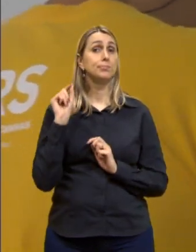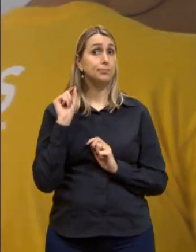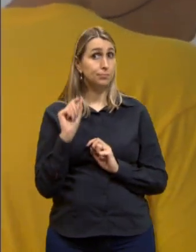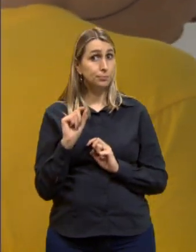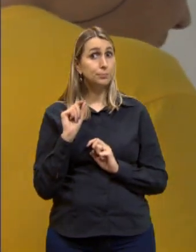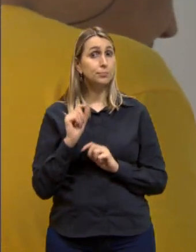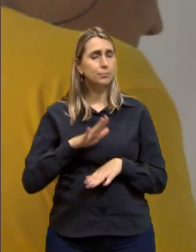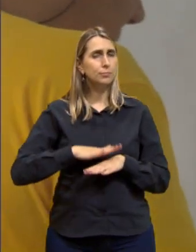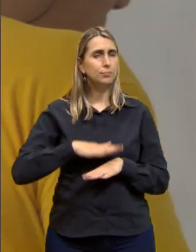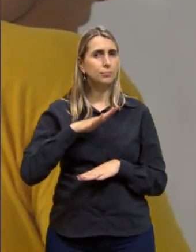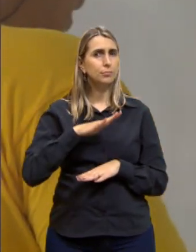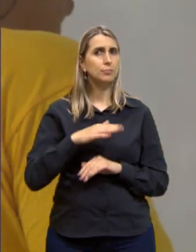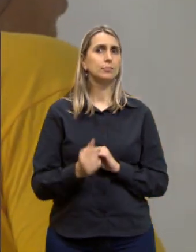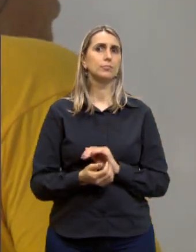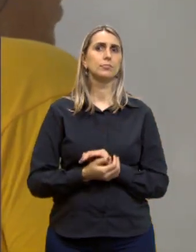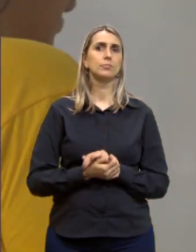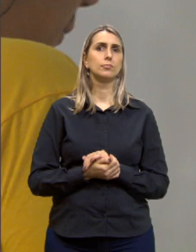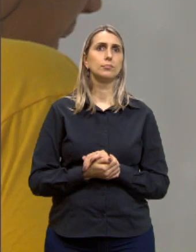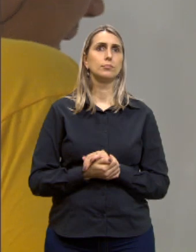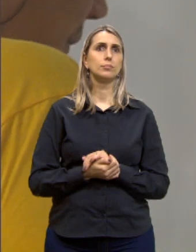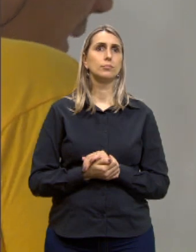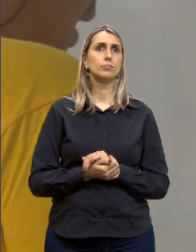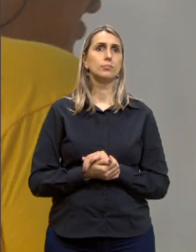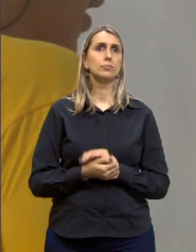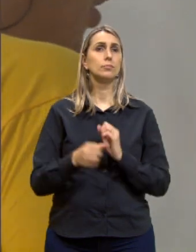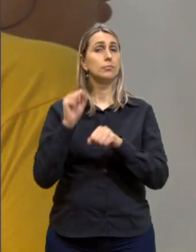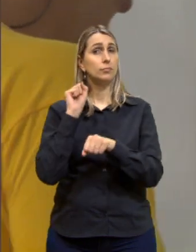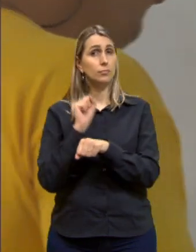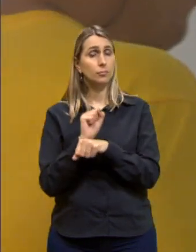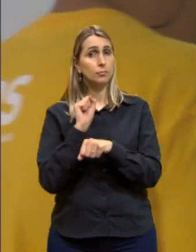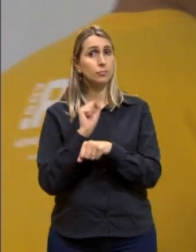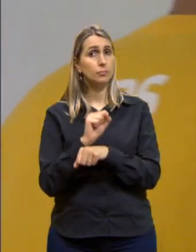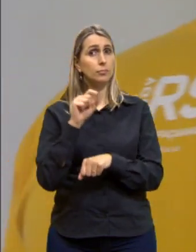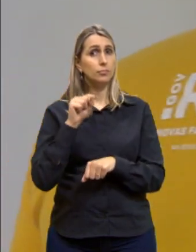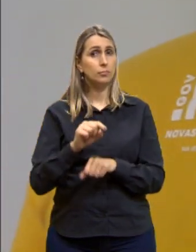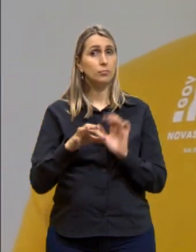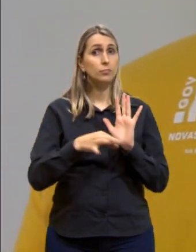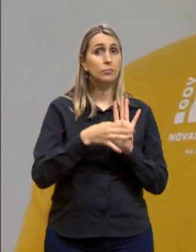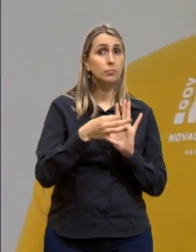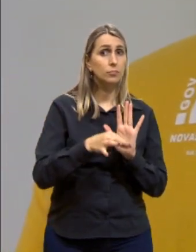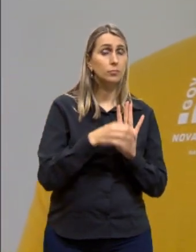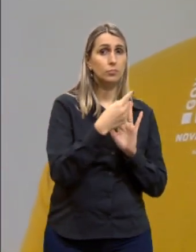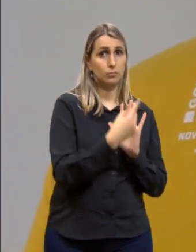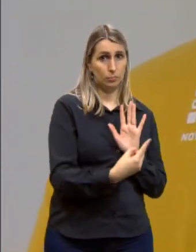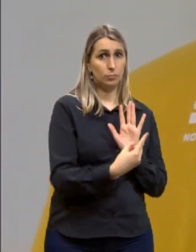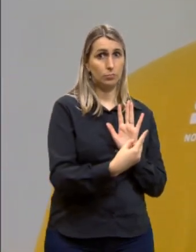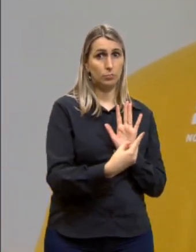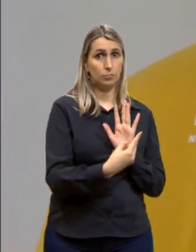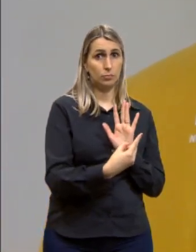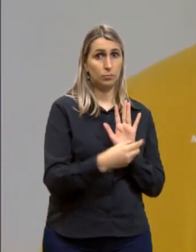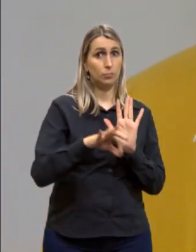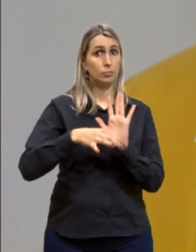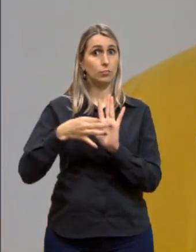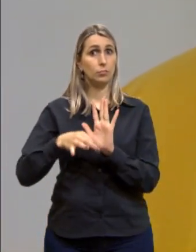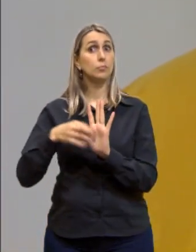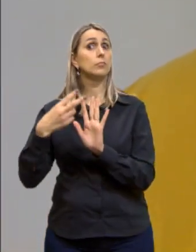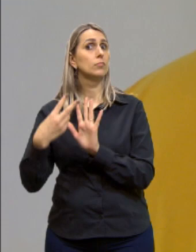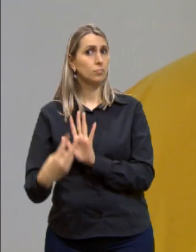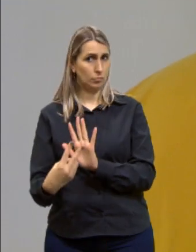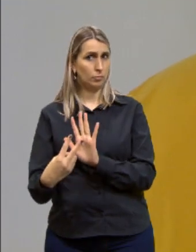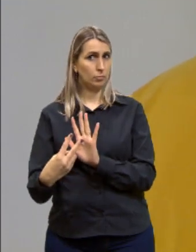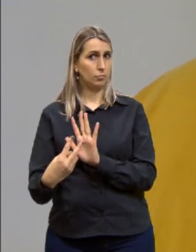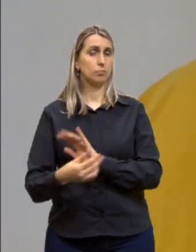mais, o que eles esperam aqui? Um argumento 1 e um argumento 2,